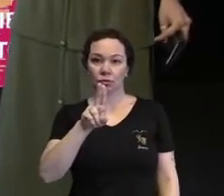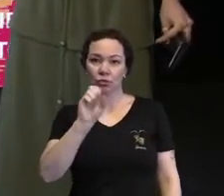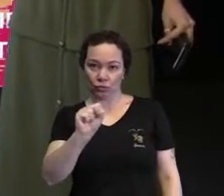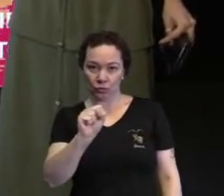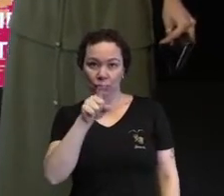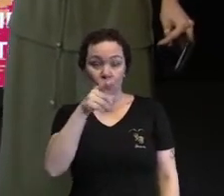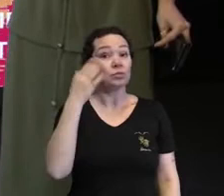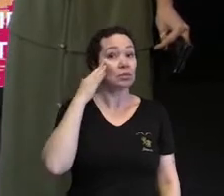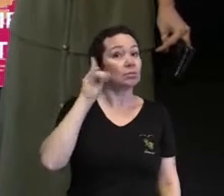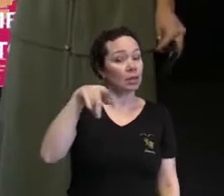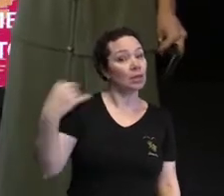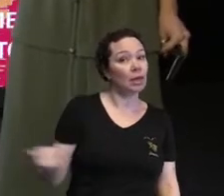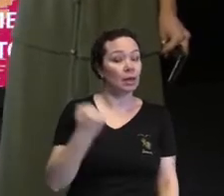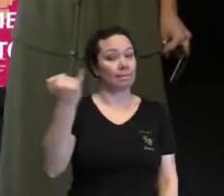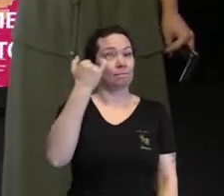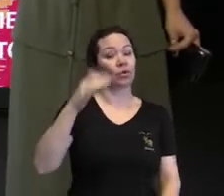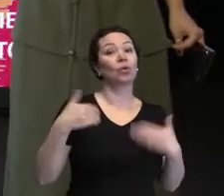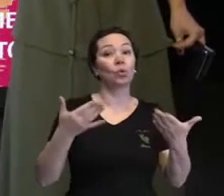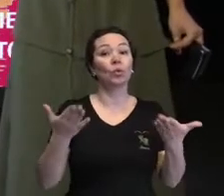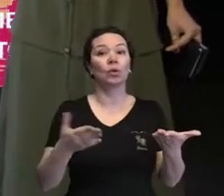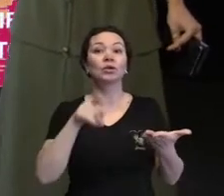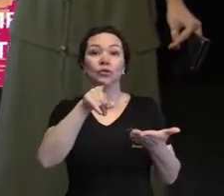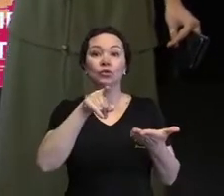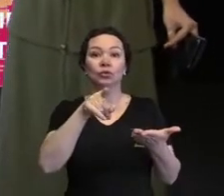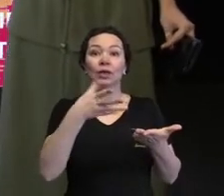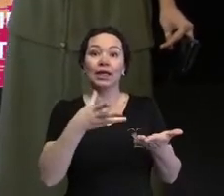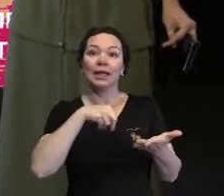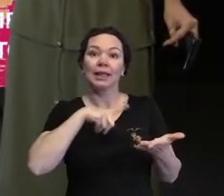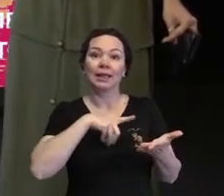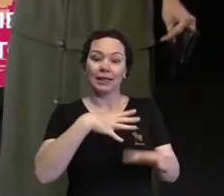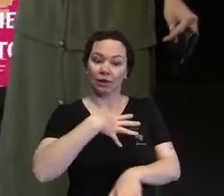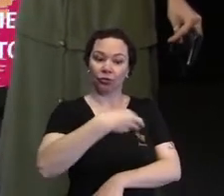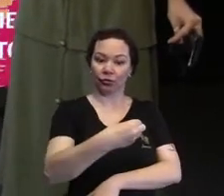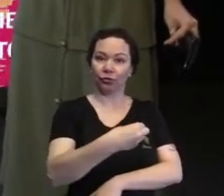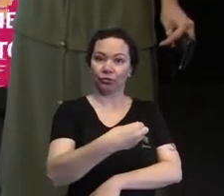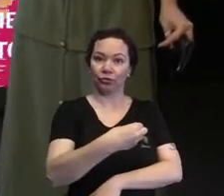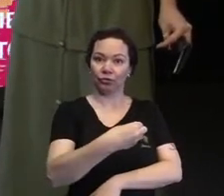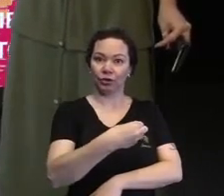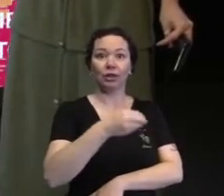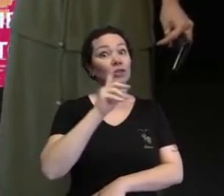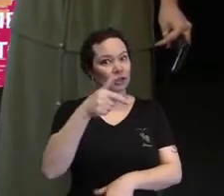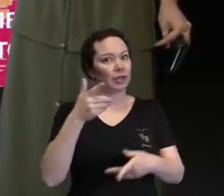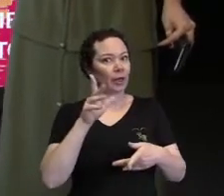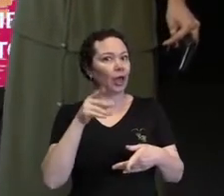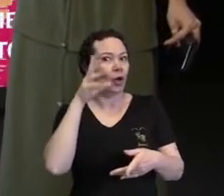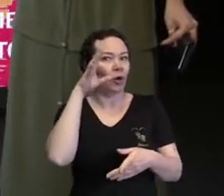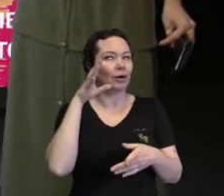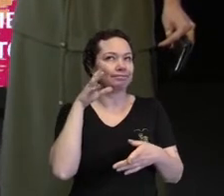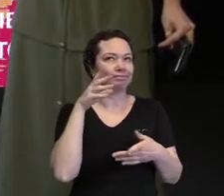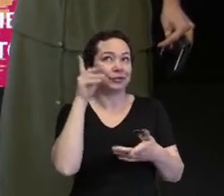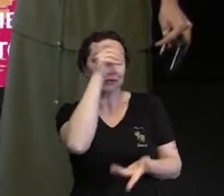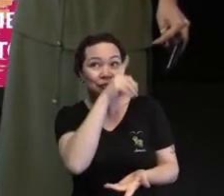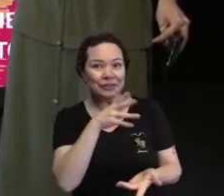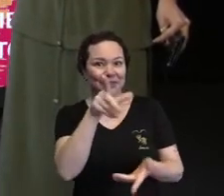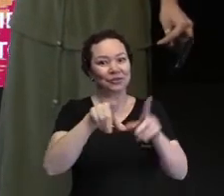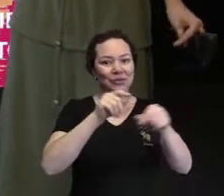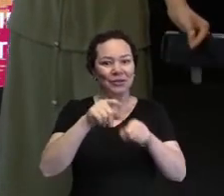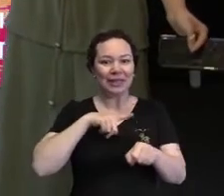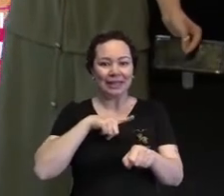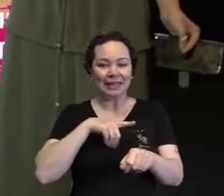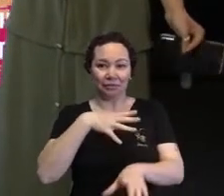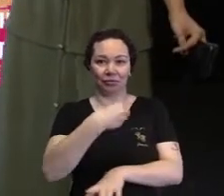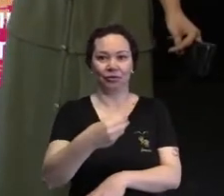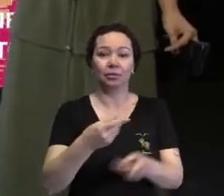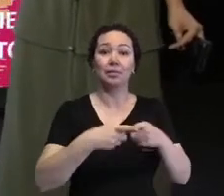sabiam que isso é muito importante quando a gente decide ter filhos, que já é uma decisão complexa? Mas, quando a gente tem um irmão, às vezes, por